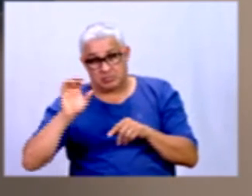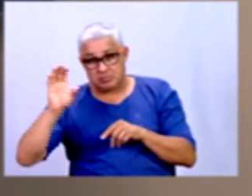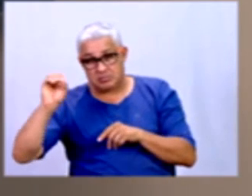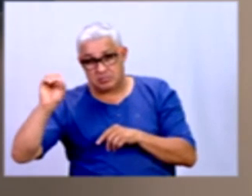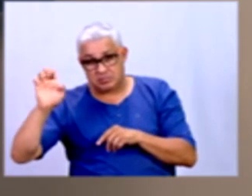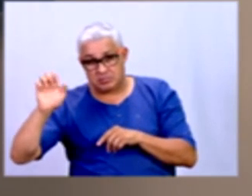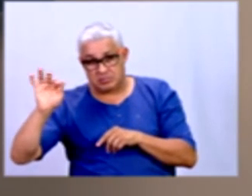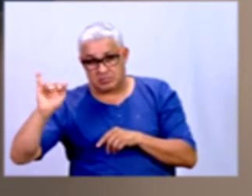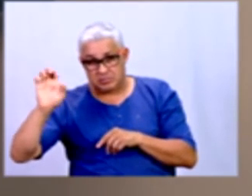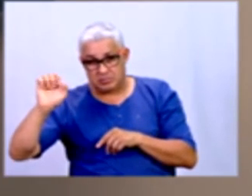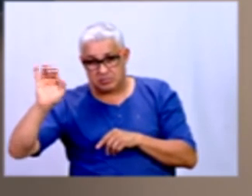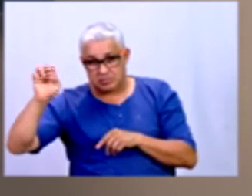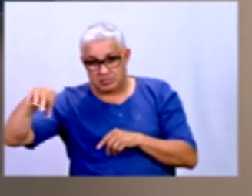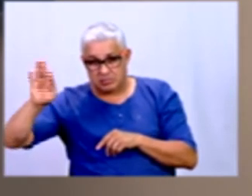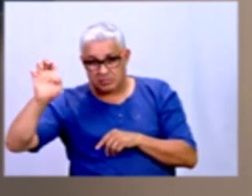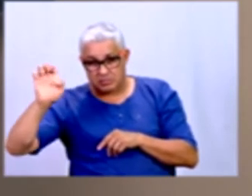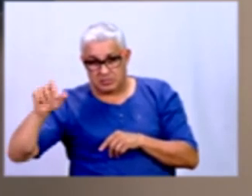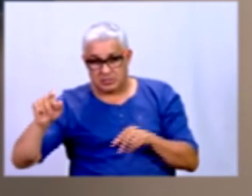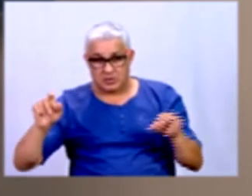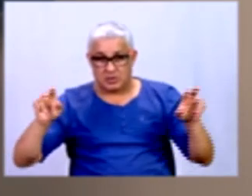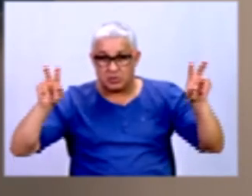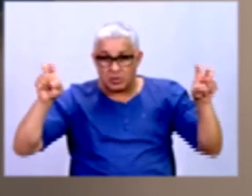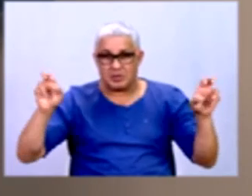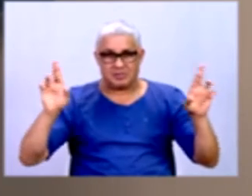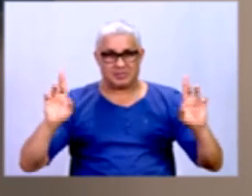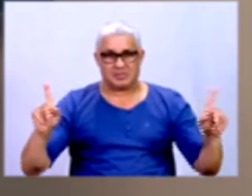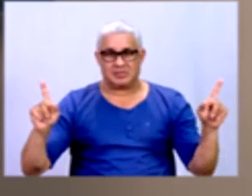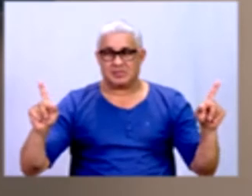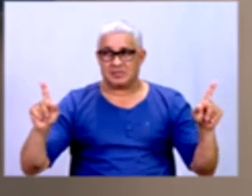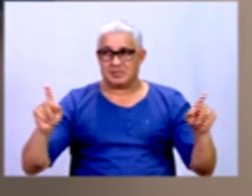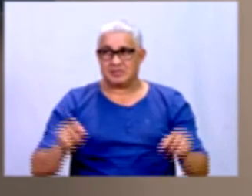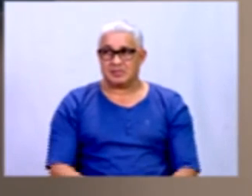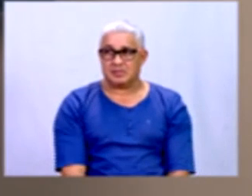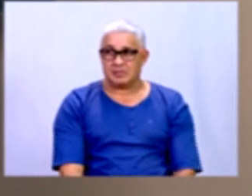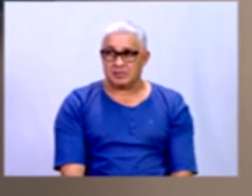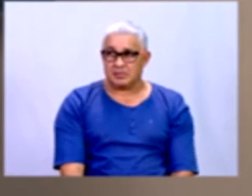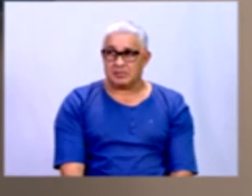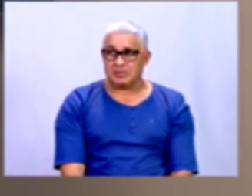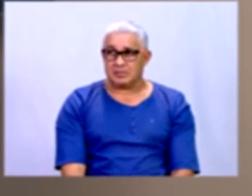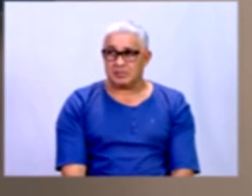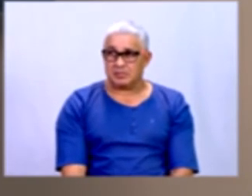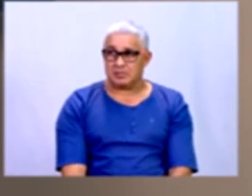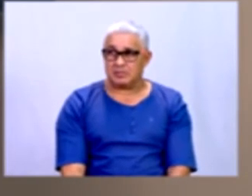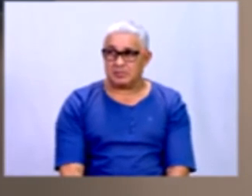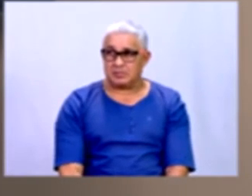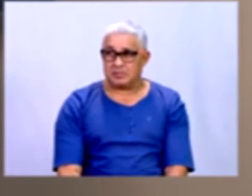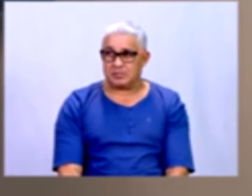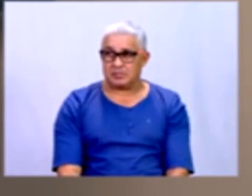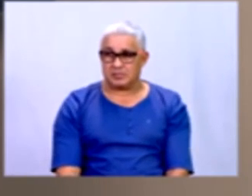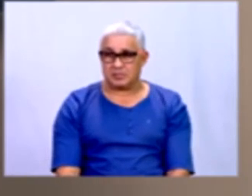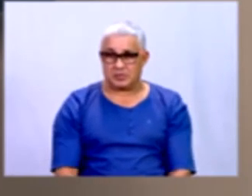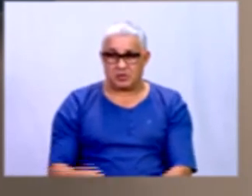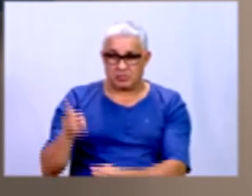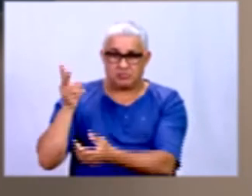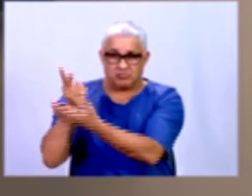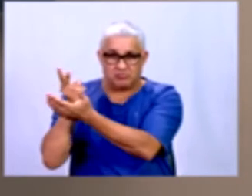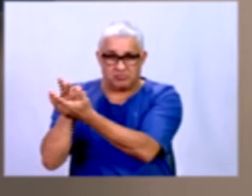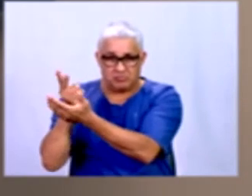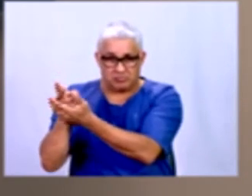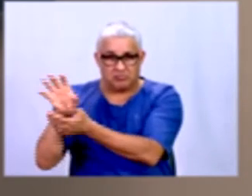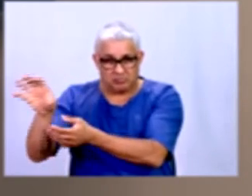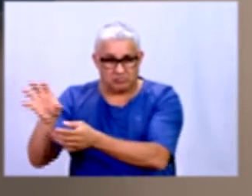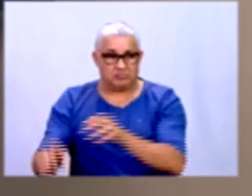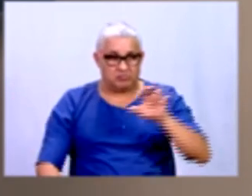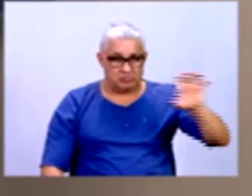entre aspas, gente não fala do mesmo assunto. E os coeficientes, eles são as mesmas grandezas. No caso,